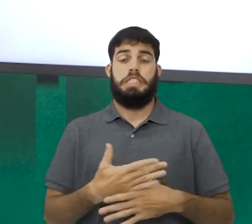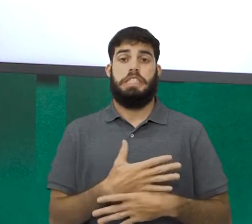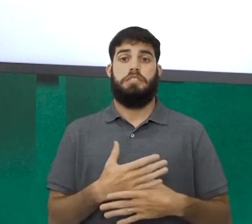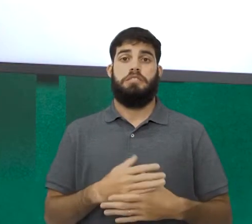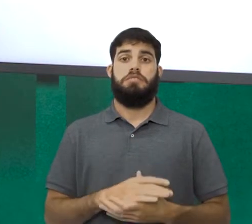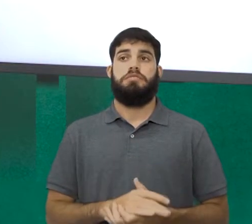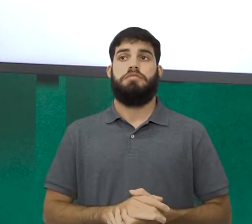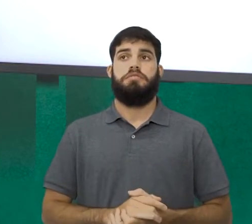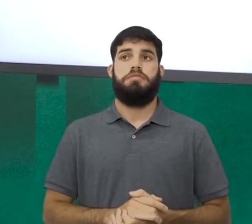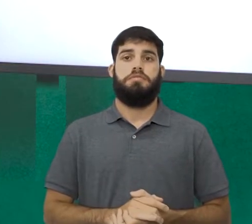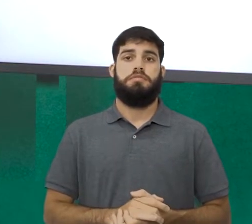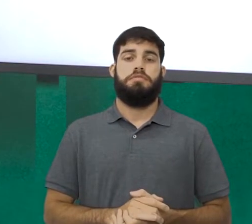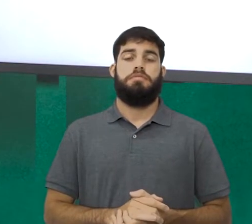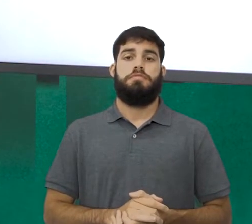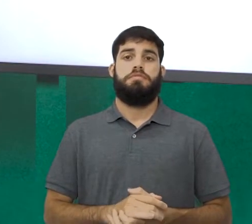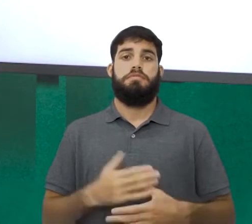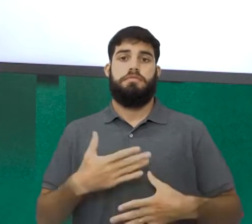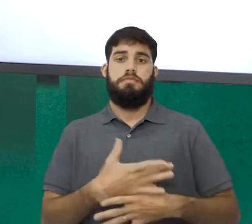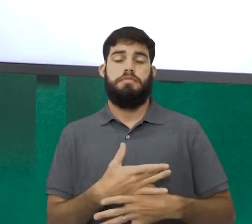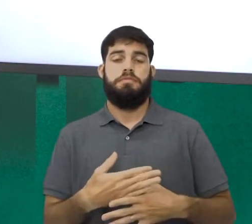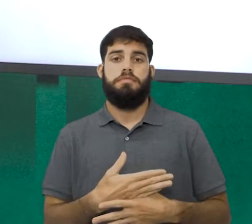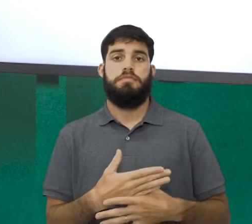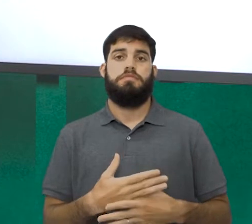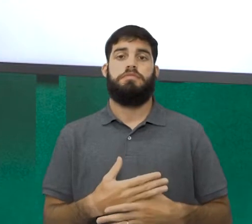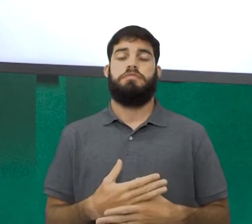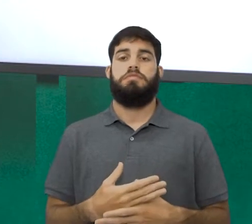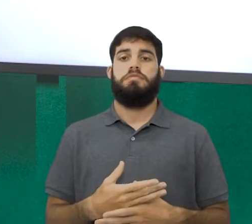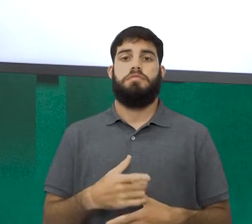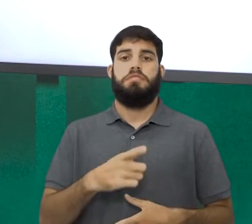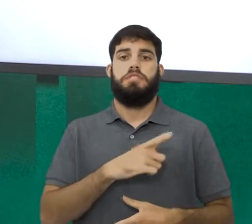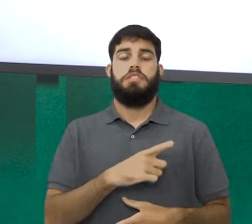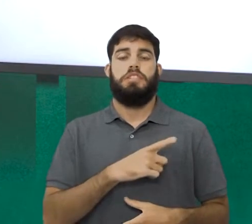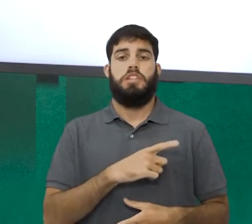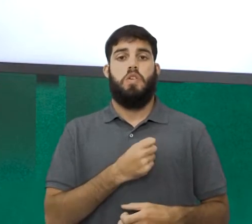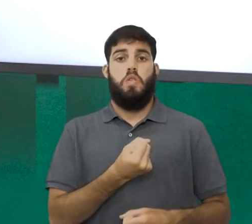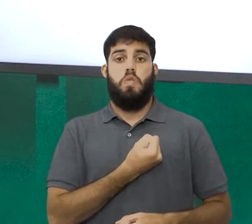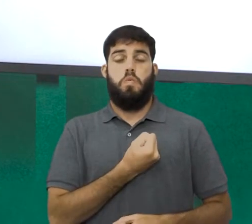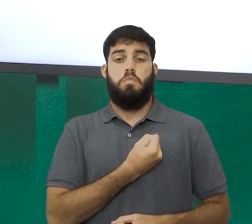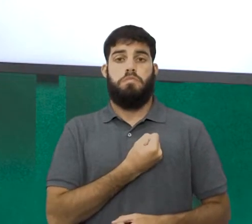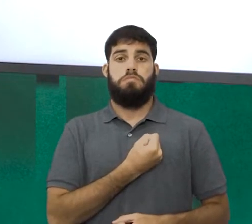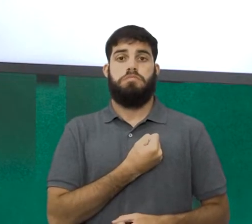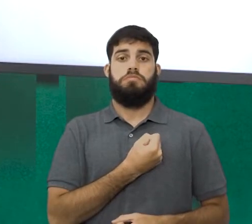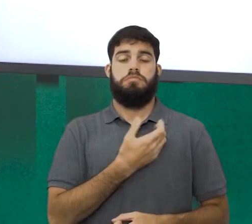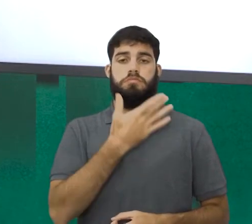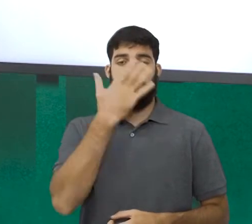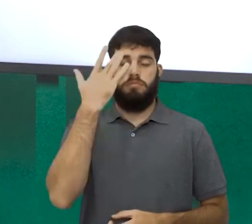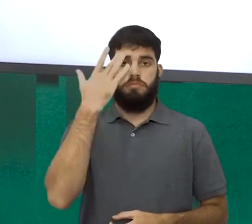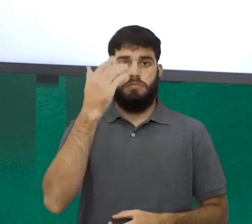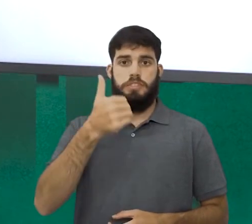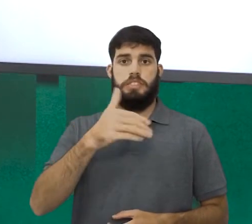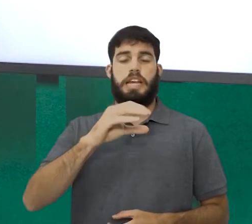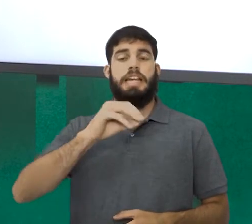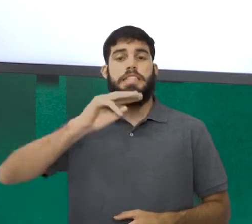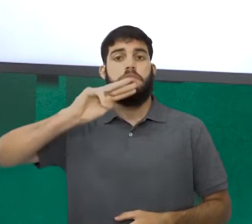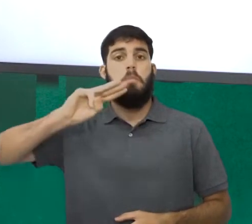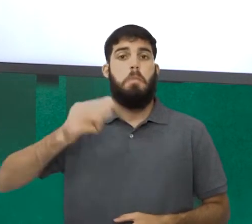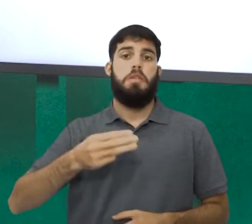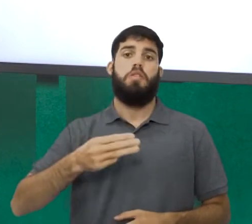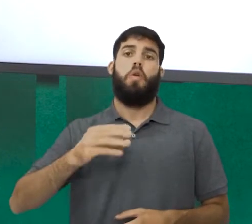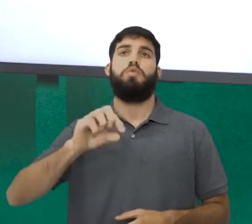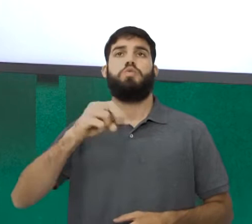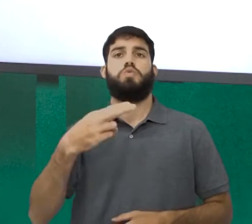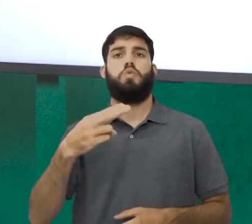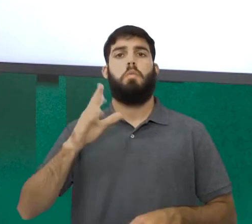megacidade? Cidades que têm um número de habitantes com 10 milhões ou mais.